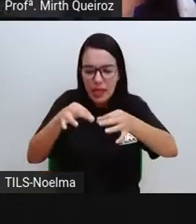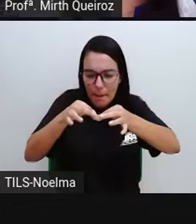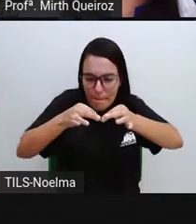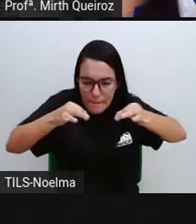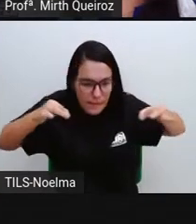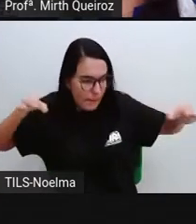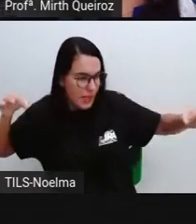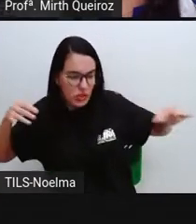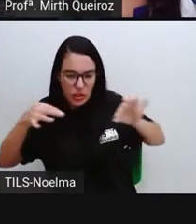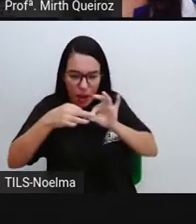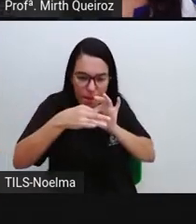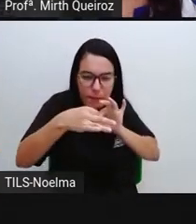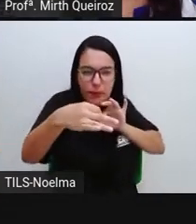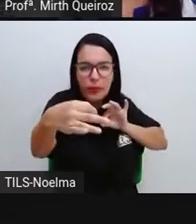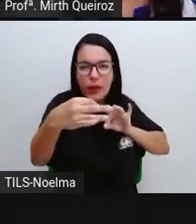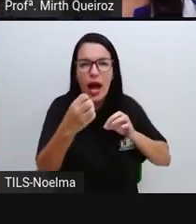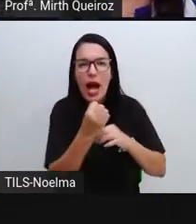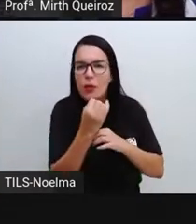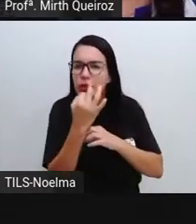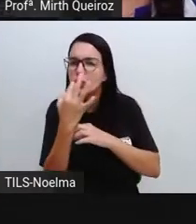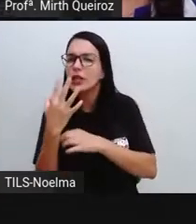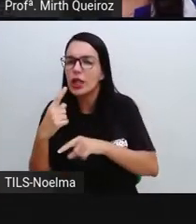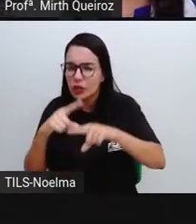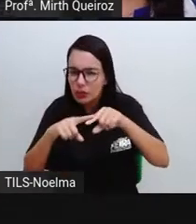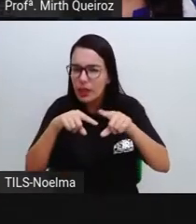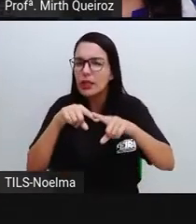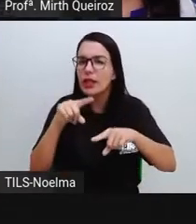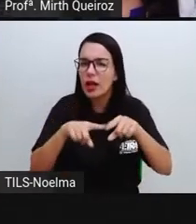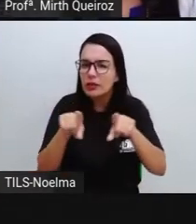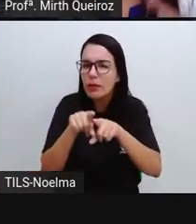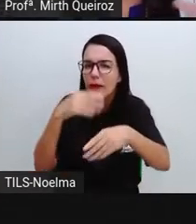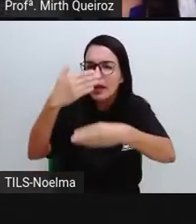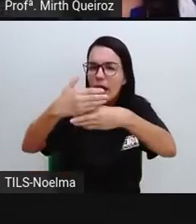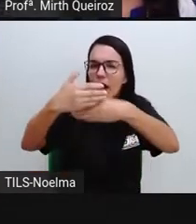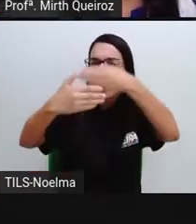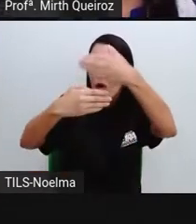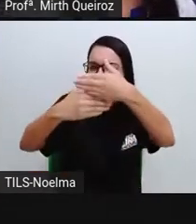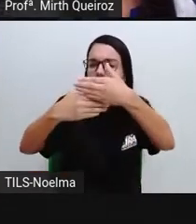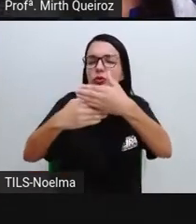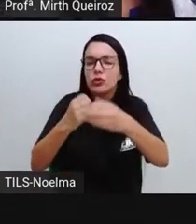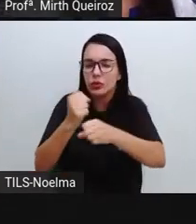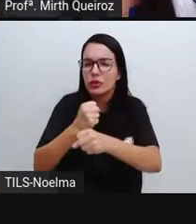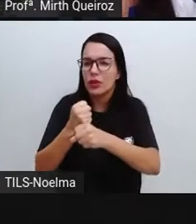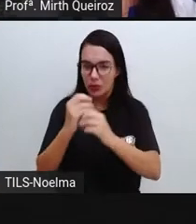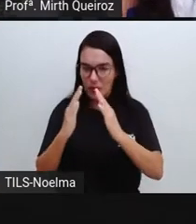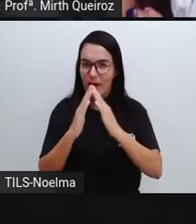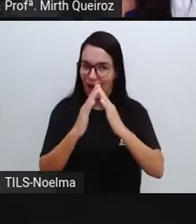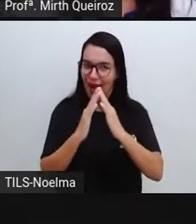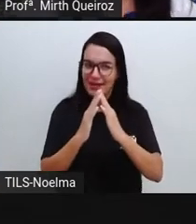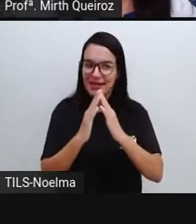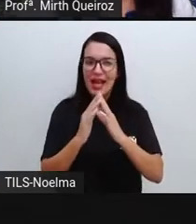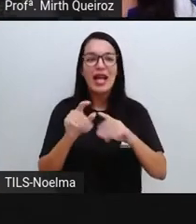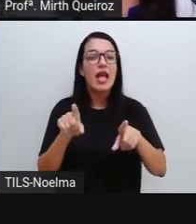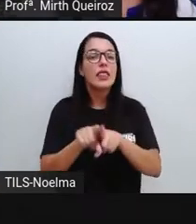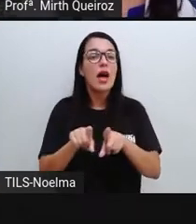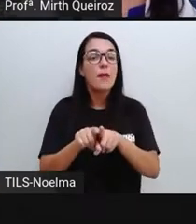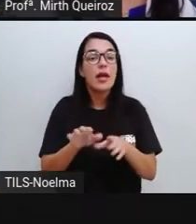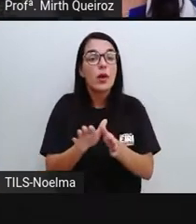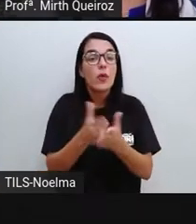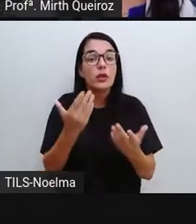precisa também saber a quantidade de materiais que vão ser utilizados naquela produção, naquela construção, né? Quando a gente vai fazer uma